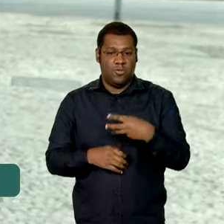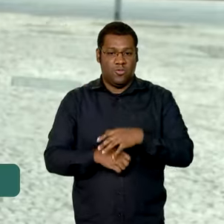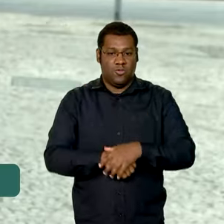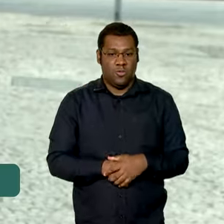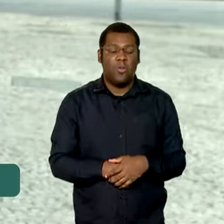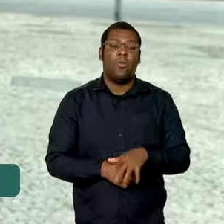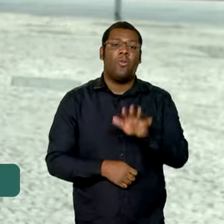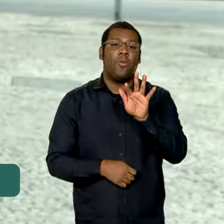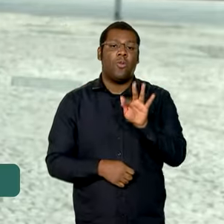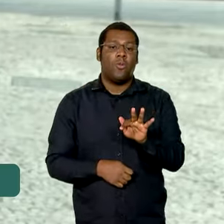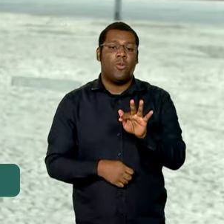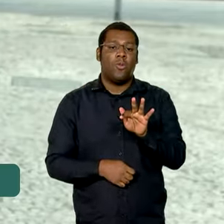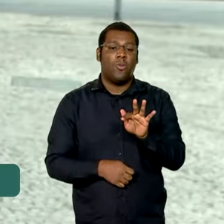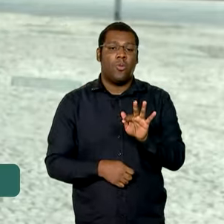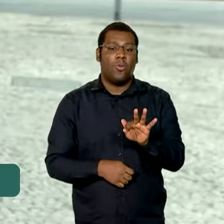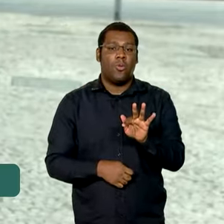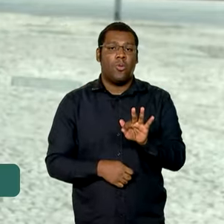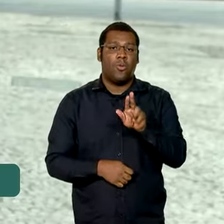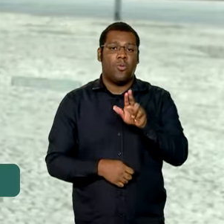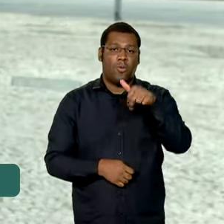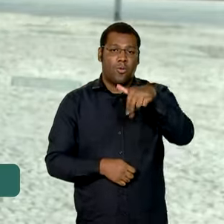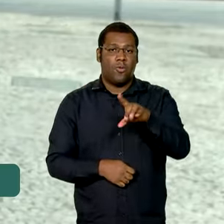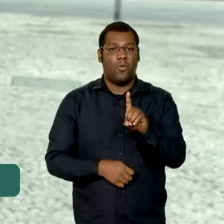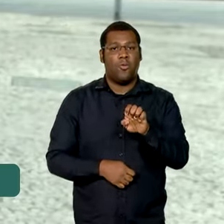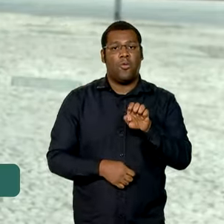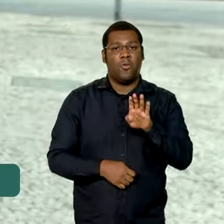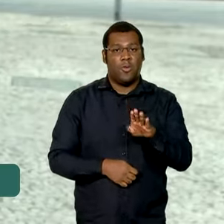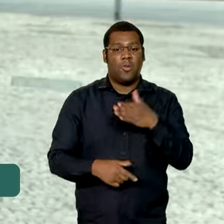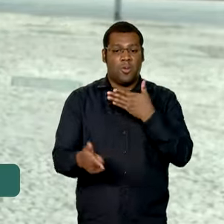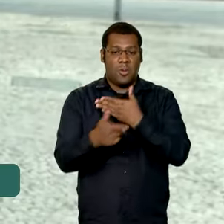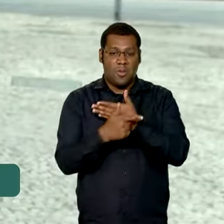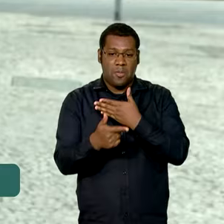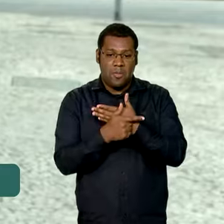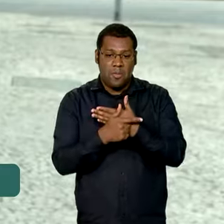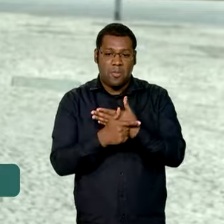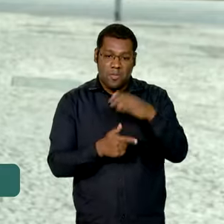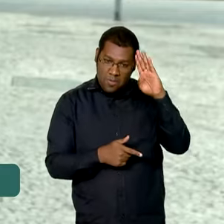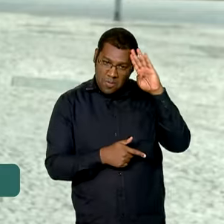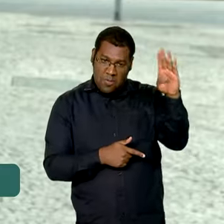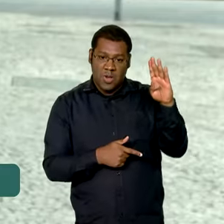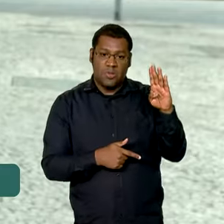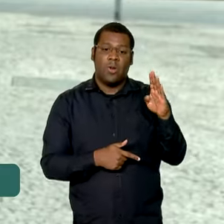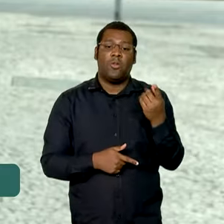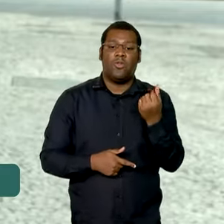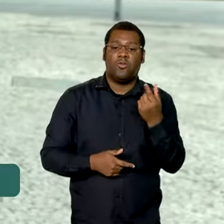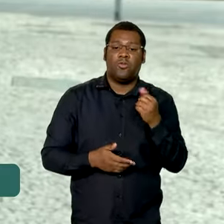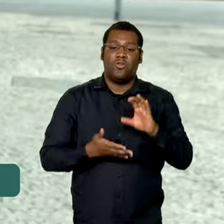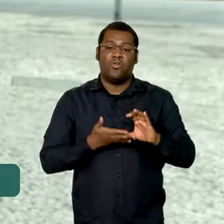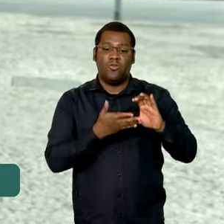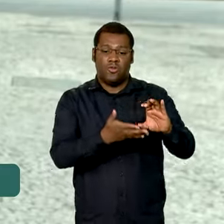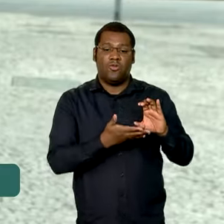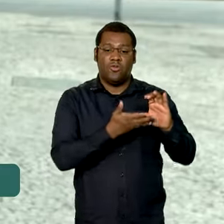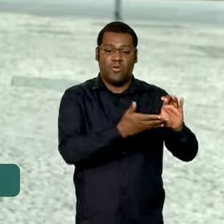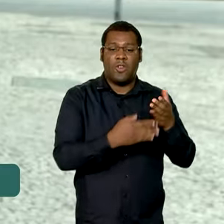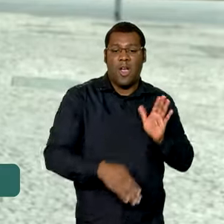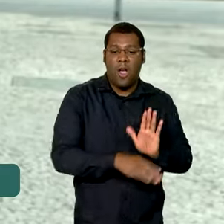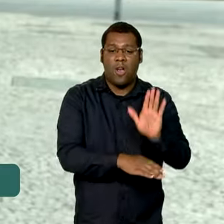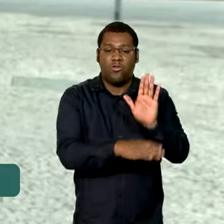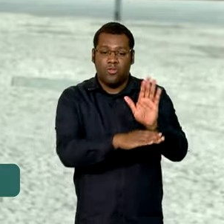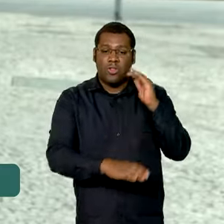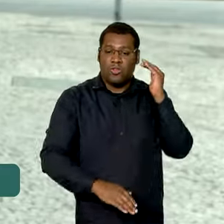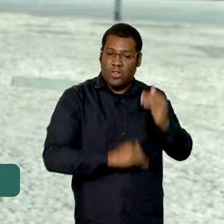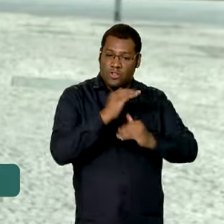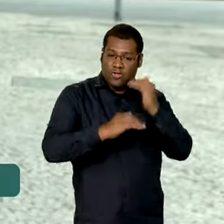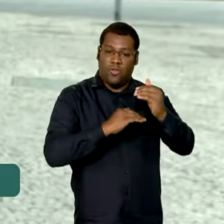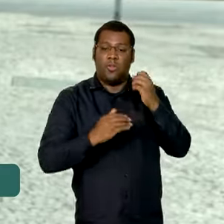Desenvolvimento, perdão, o Fundeb, ele é destinado exclusivamente ao investimento e desenvolvimento na